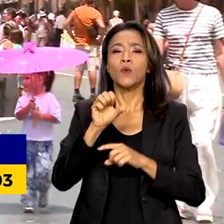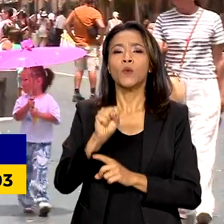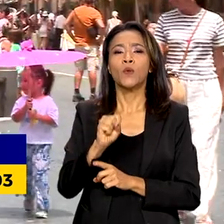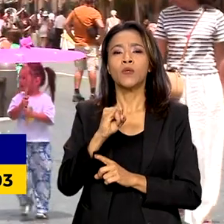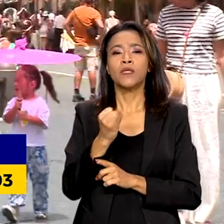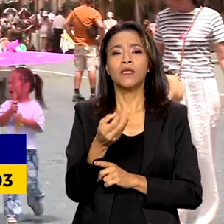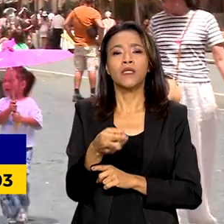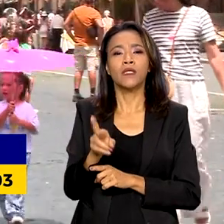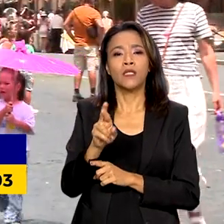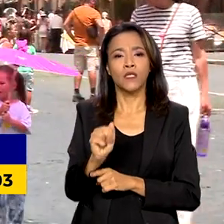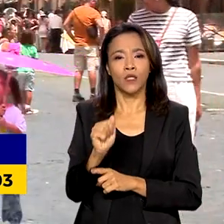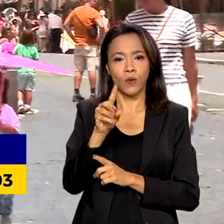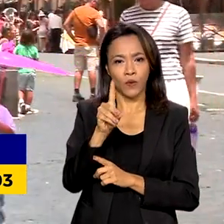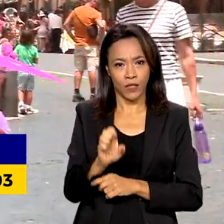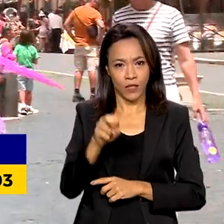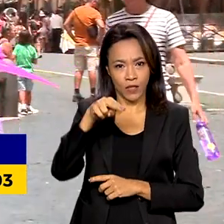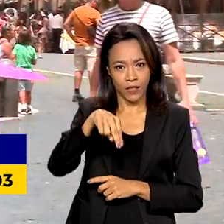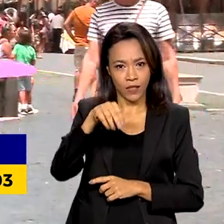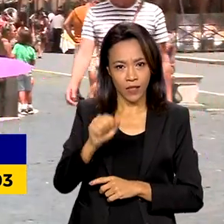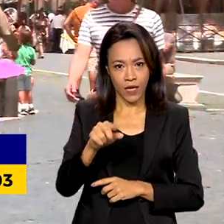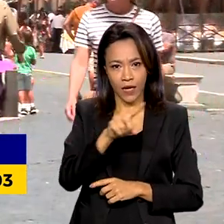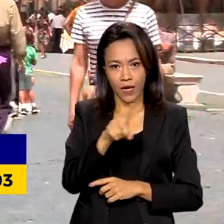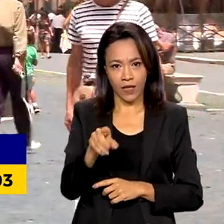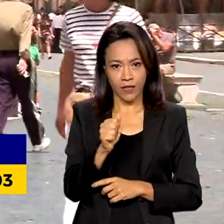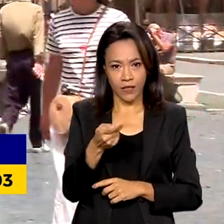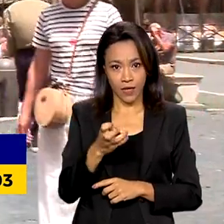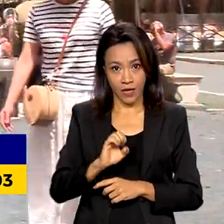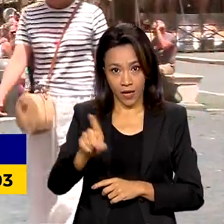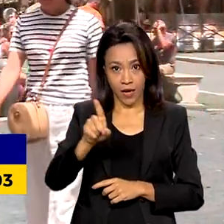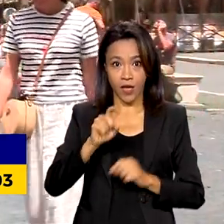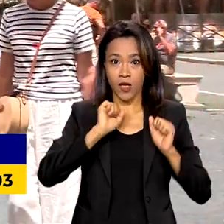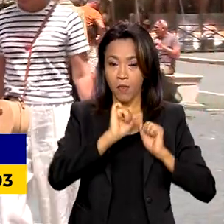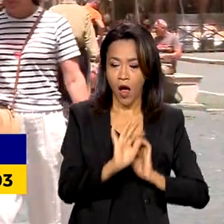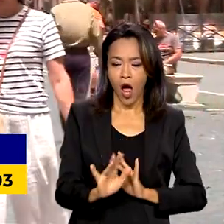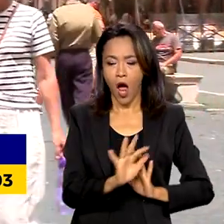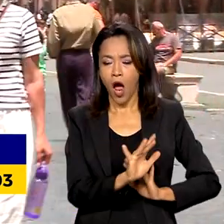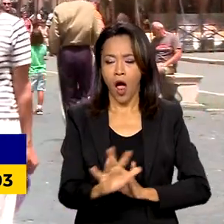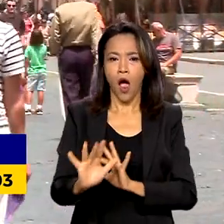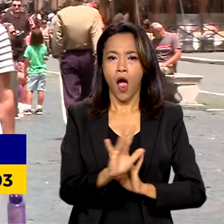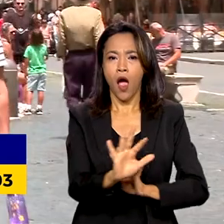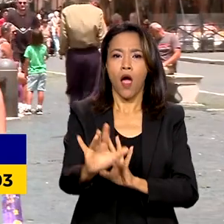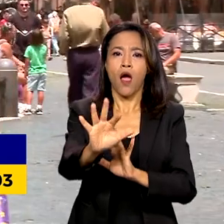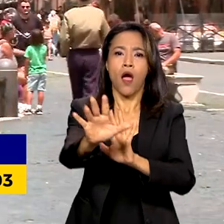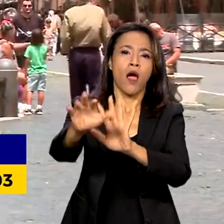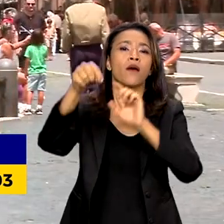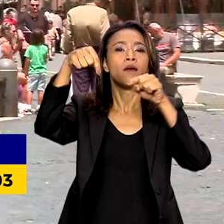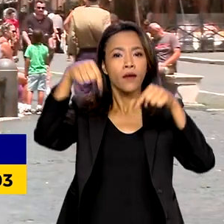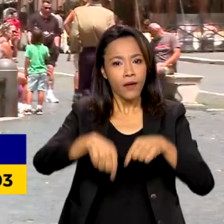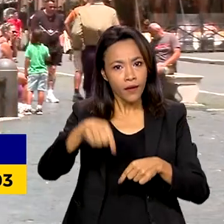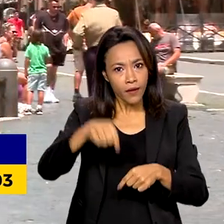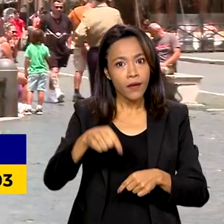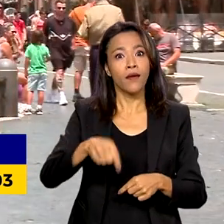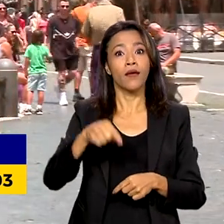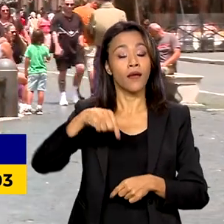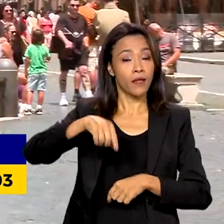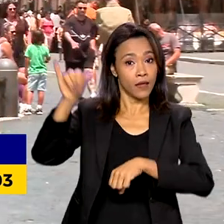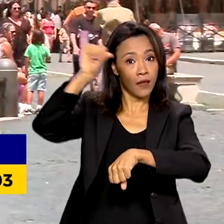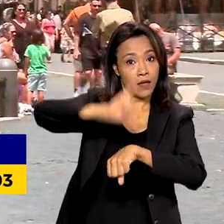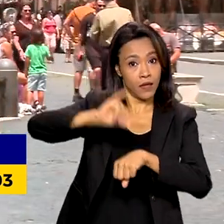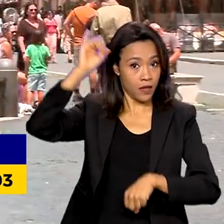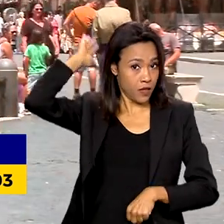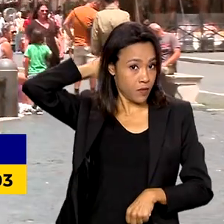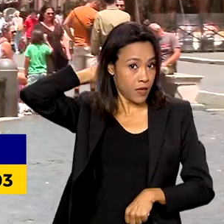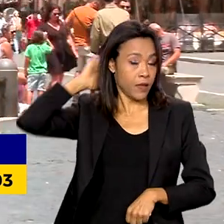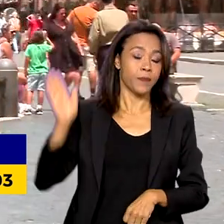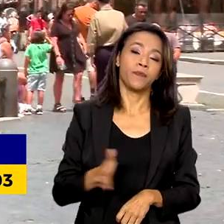manifestações católicas do mundo. E ocorre em outubro, em Belém do Pará. E, olha, na quarta-feira, ainda, o